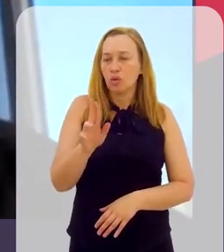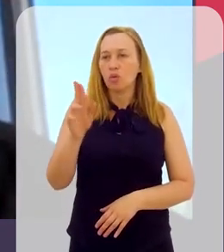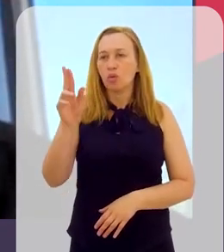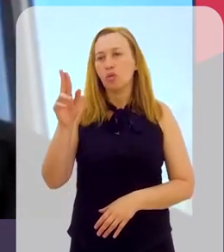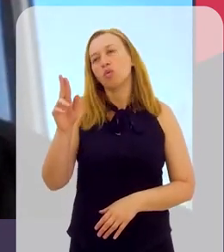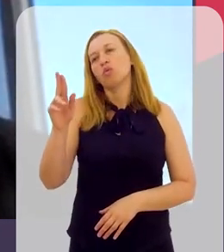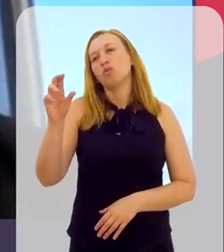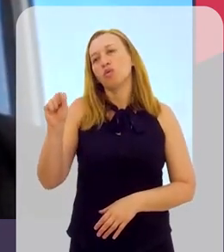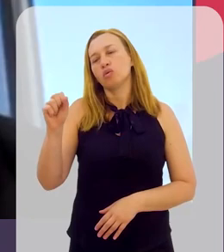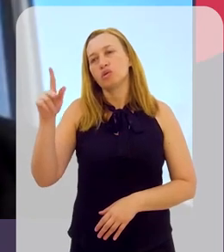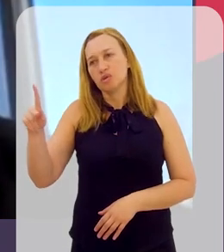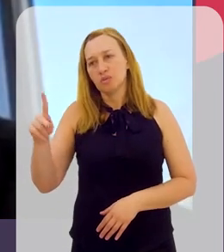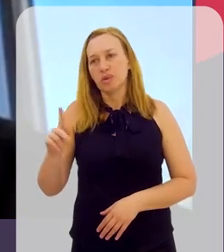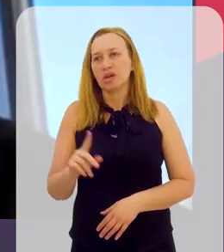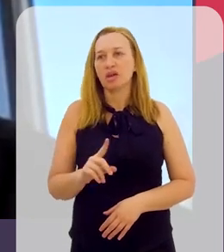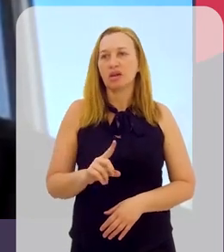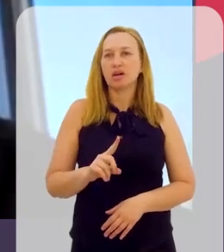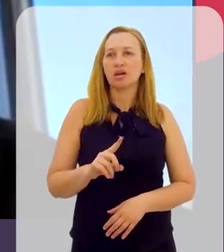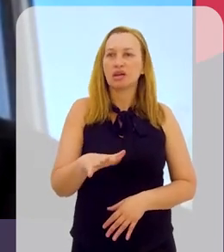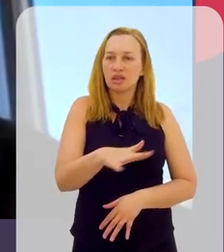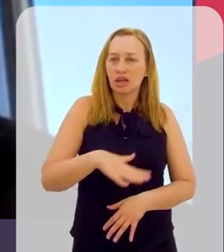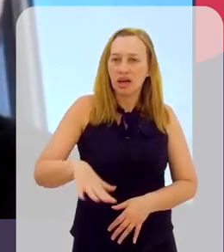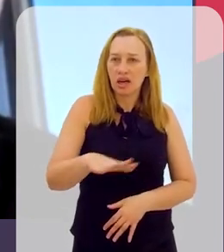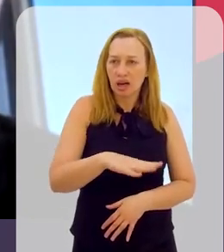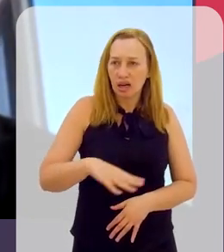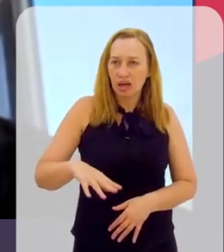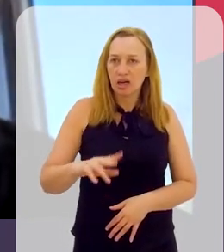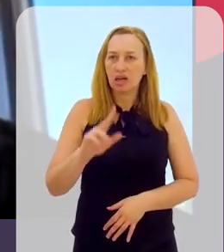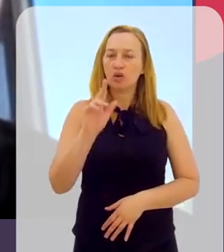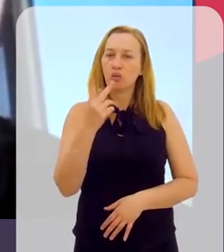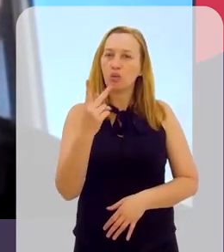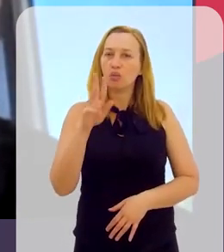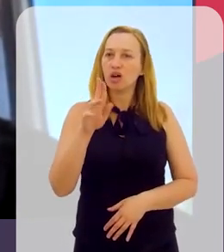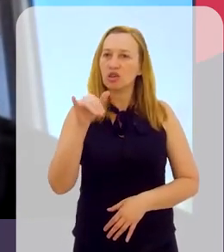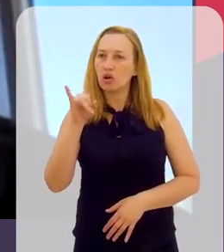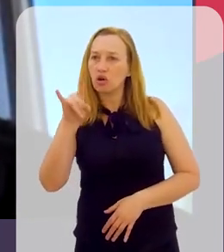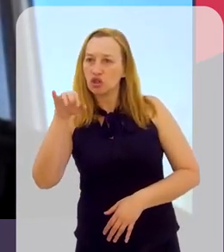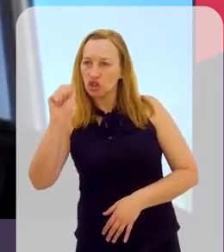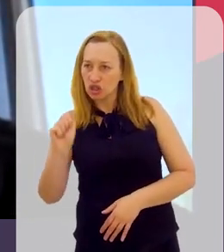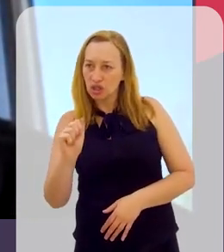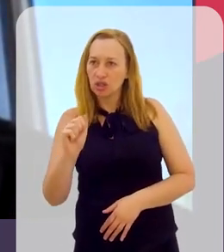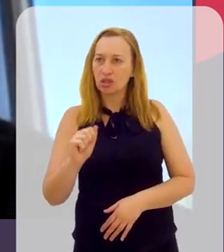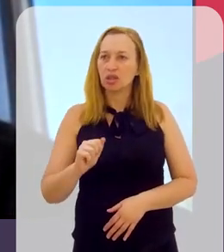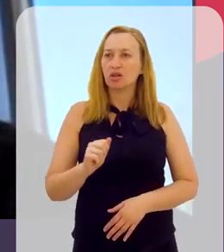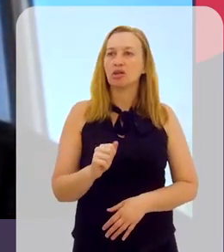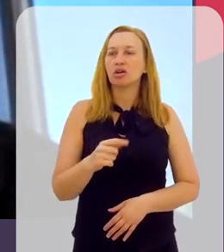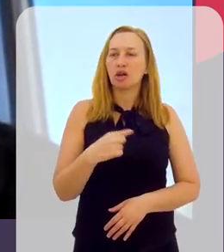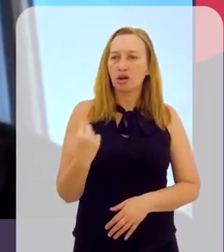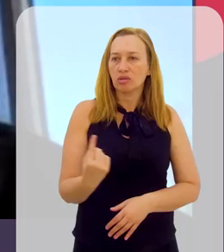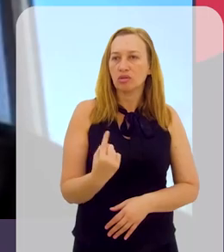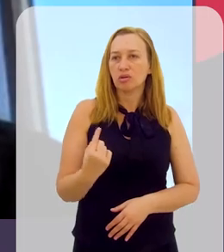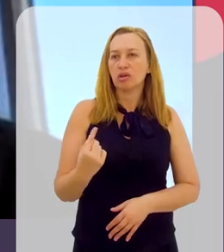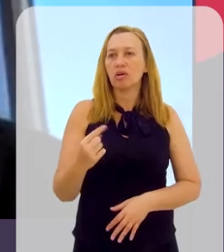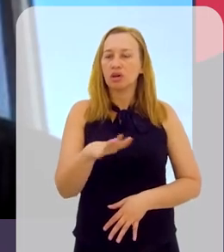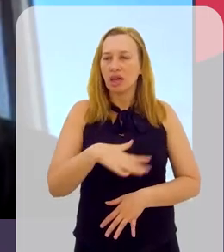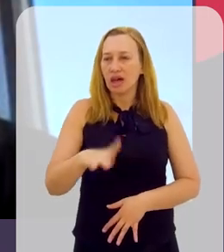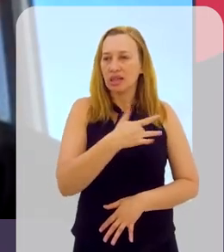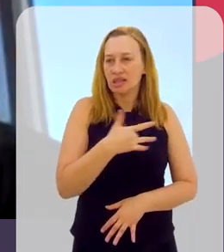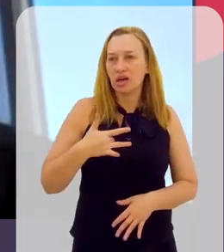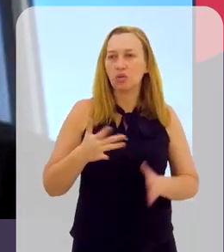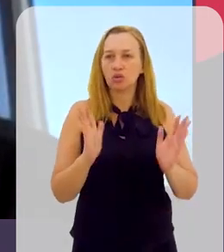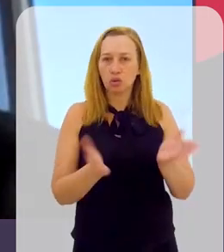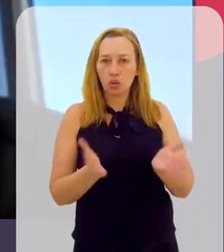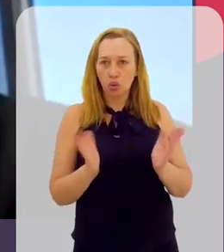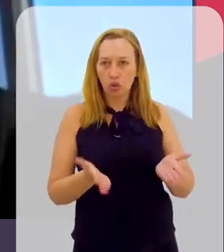na USP e na área de imunologia. Então, eu sou da área da saúde